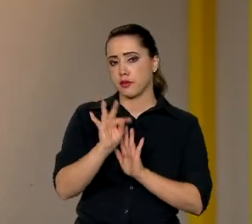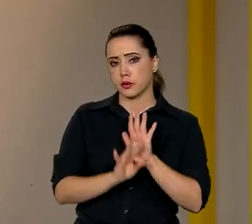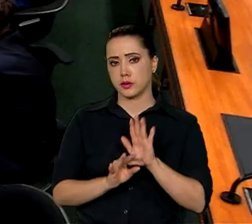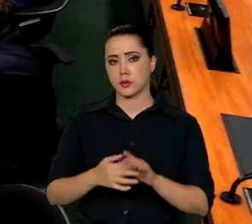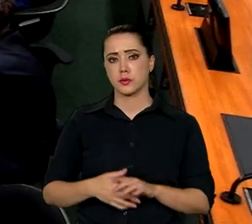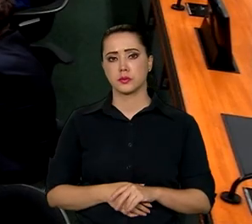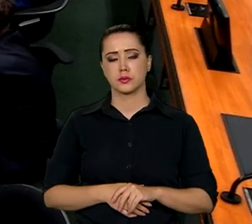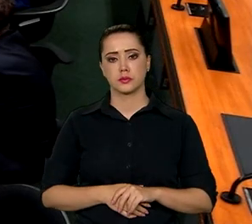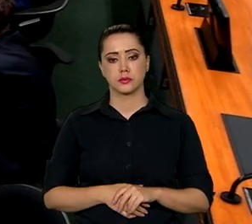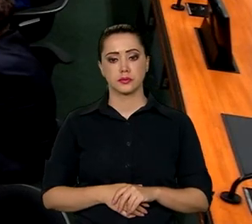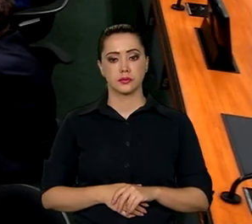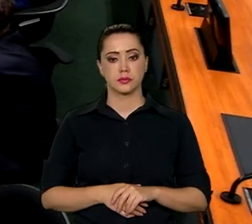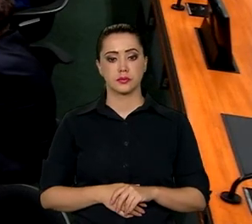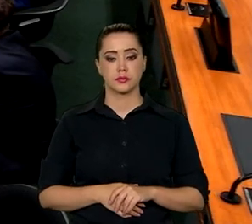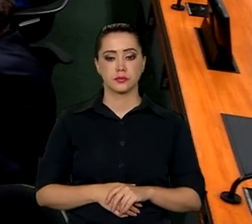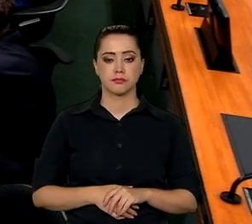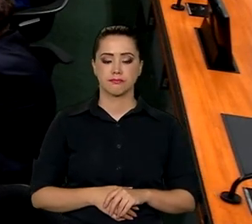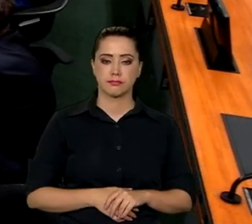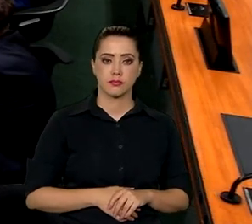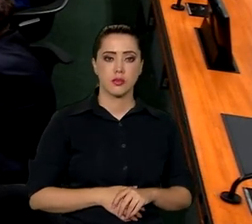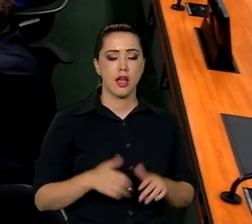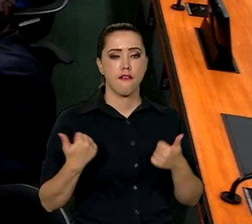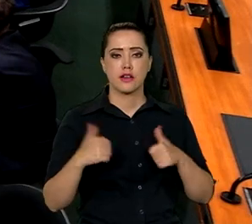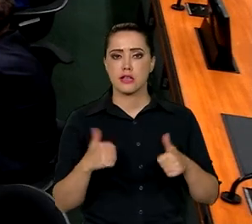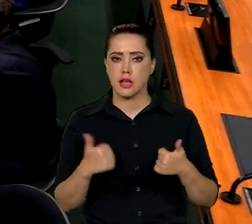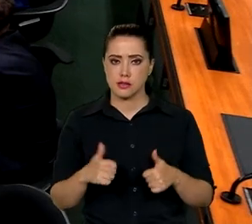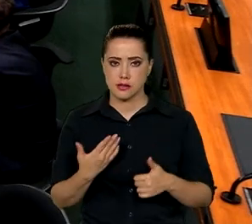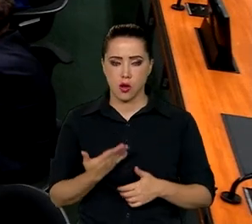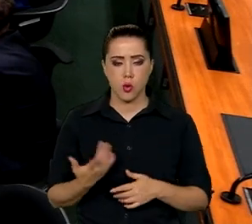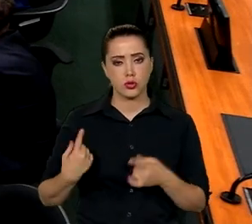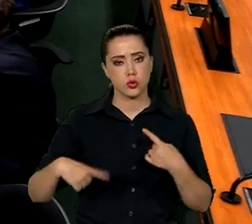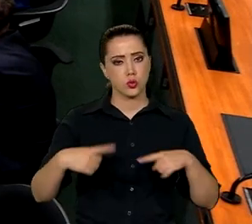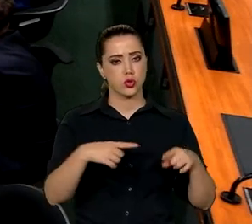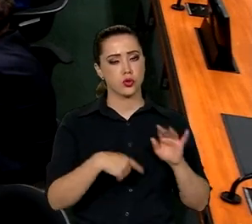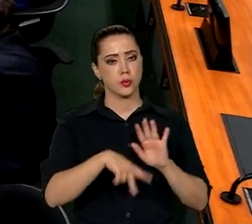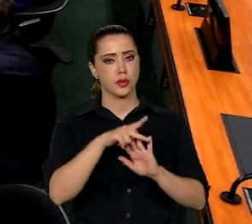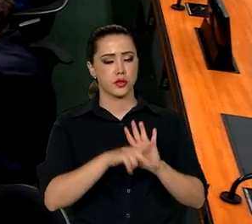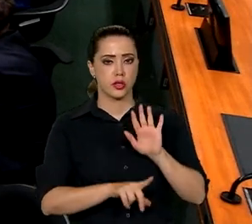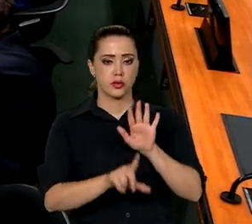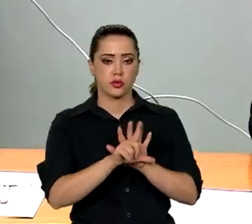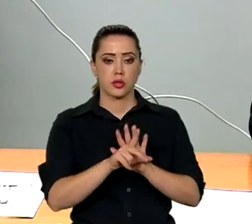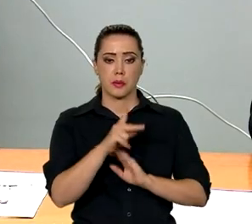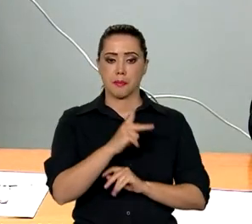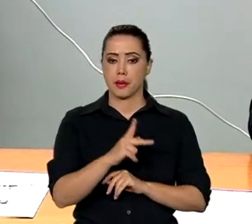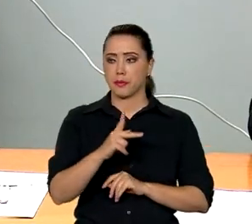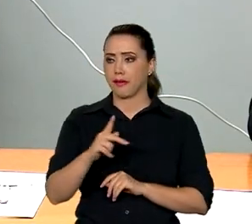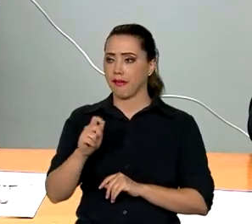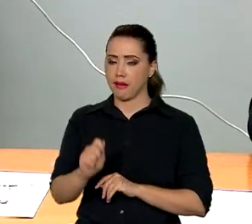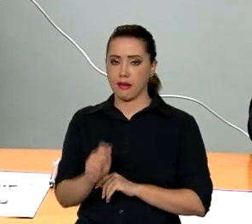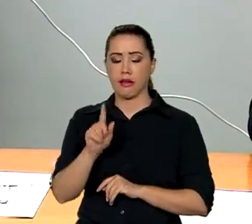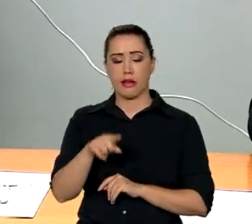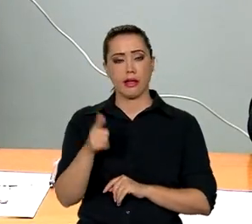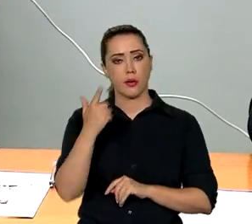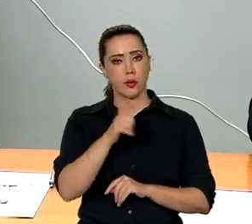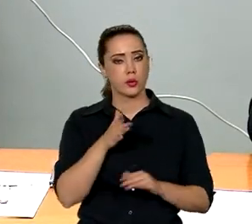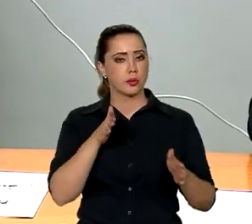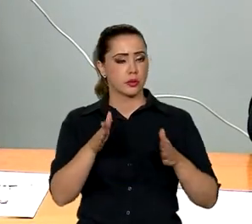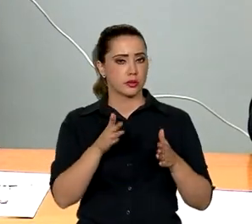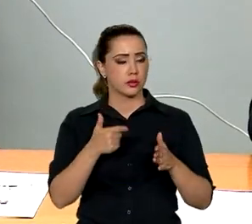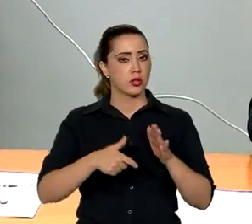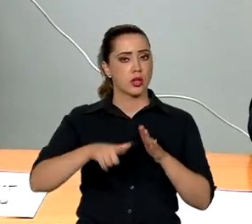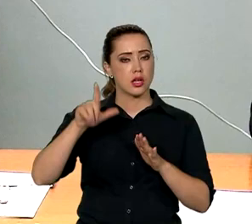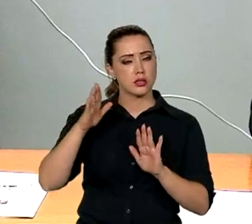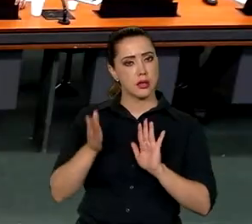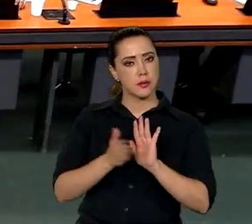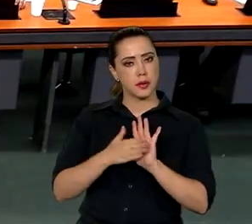o texto. A audiência pública que debateu o projeto de lei do Plano Plurianual é mais uma etapa antes